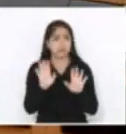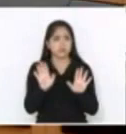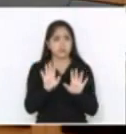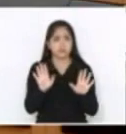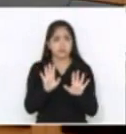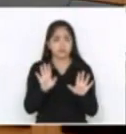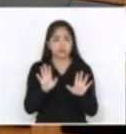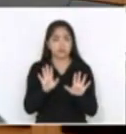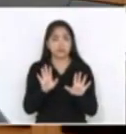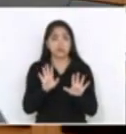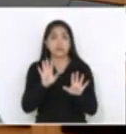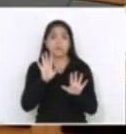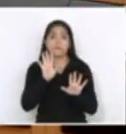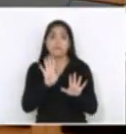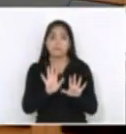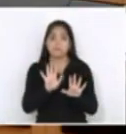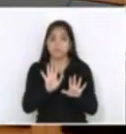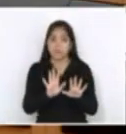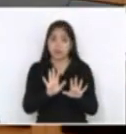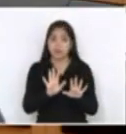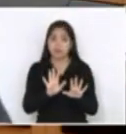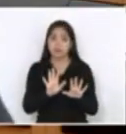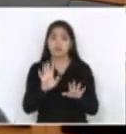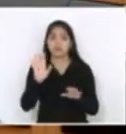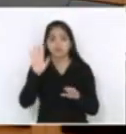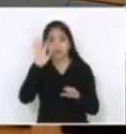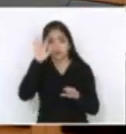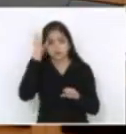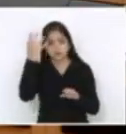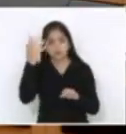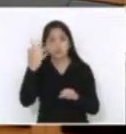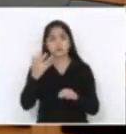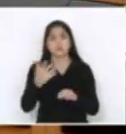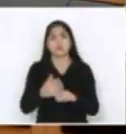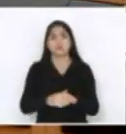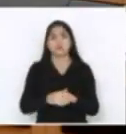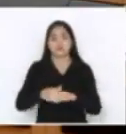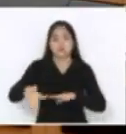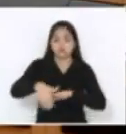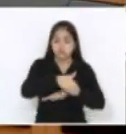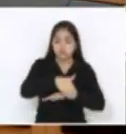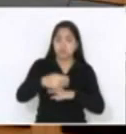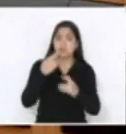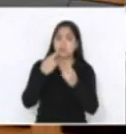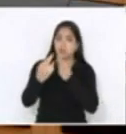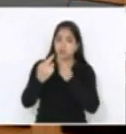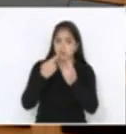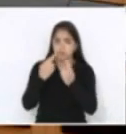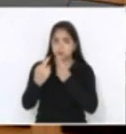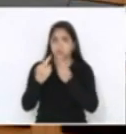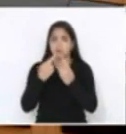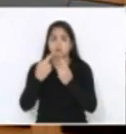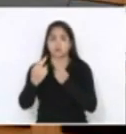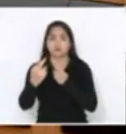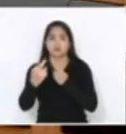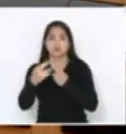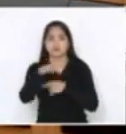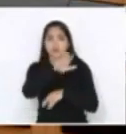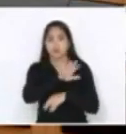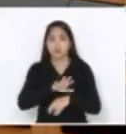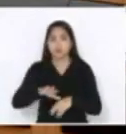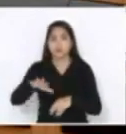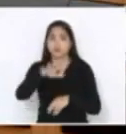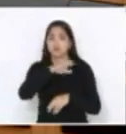mas esta é a situação em muitos trechos espalhados por todas as regiões